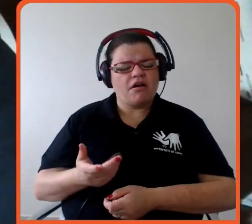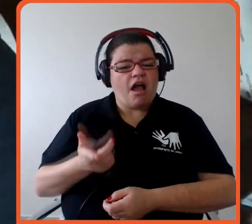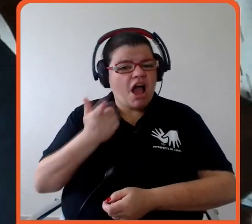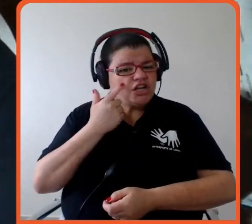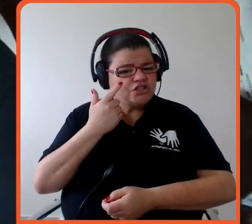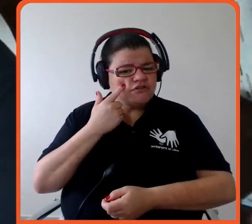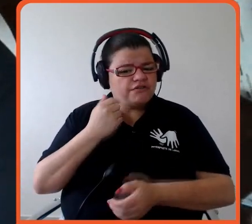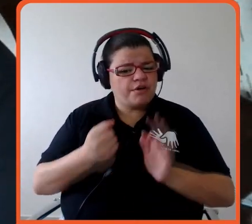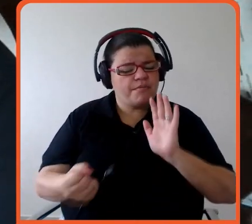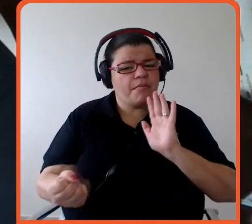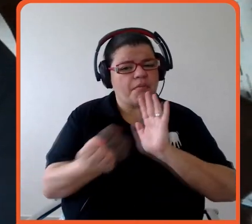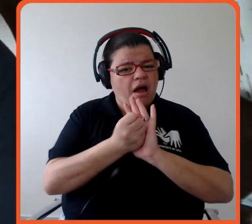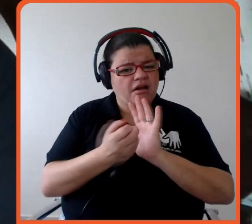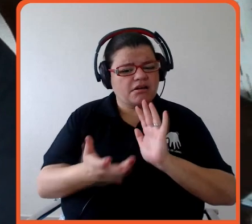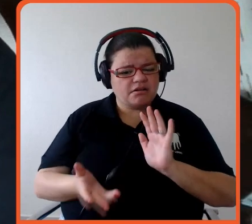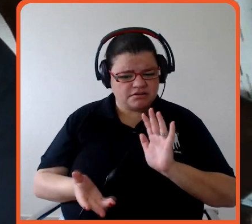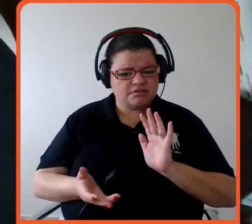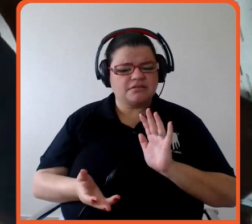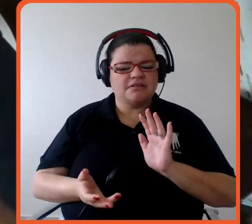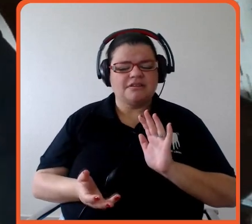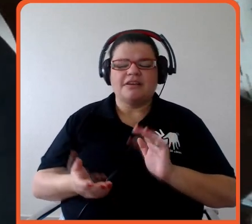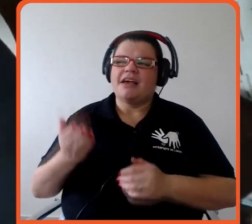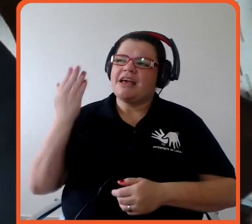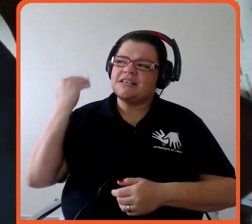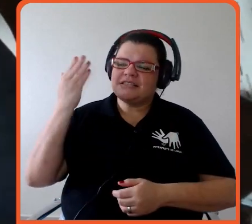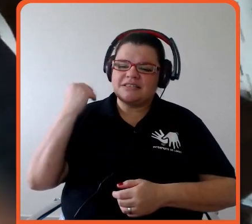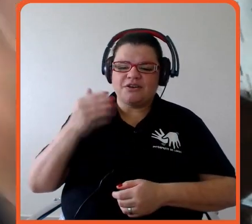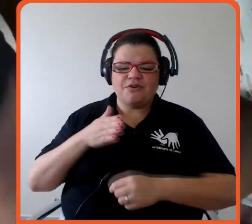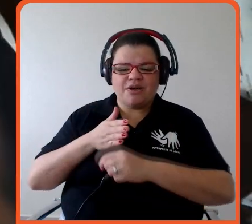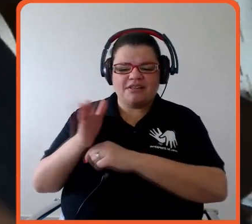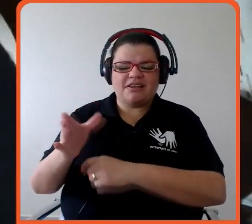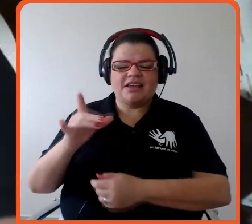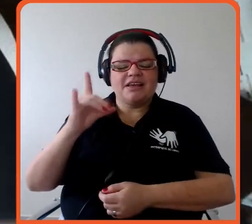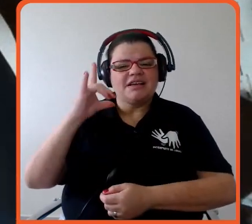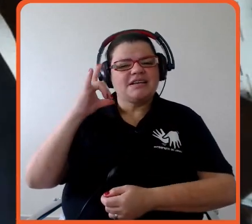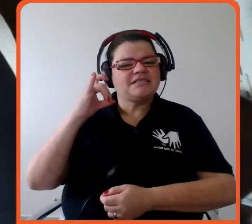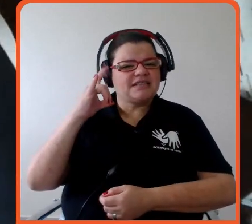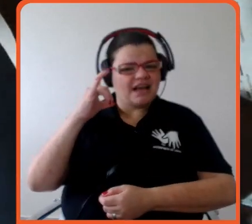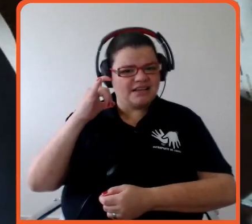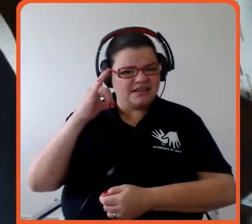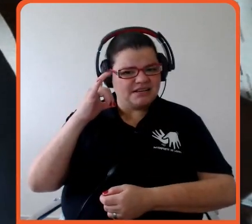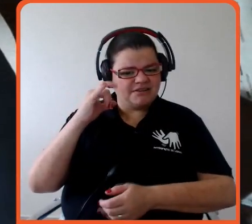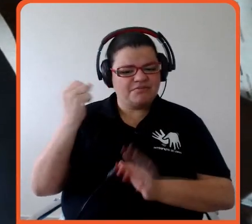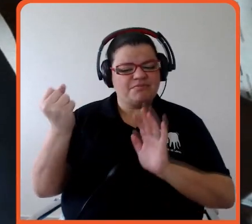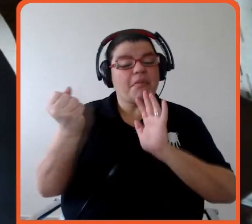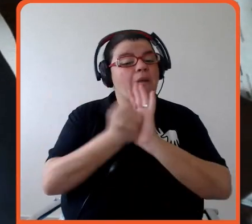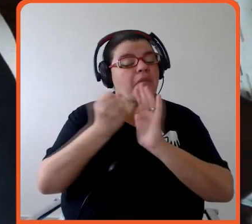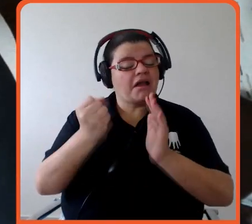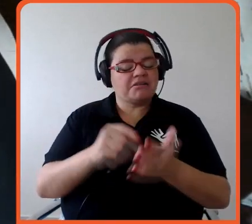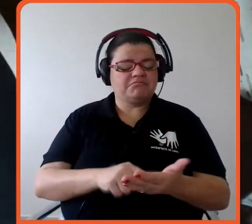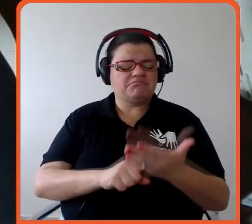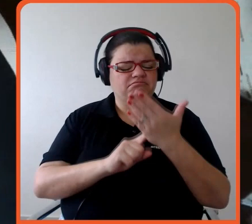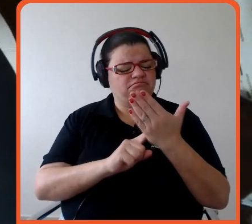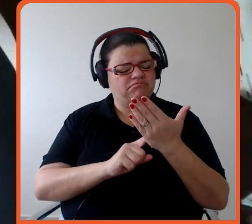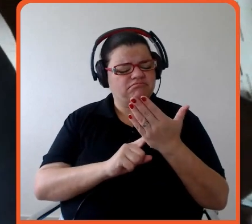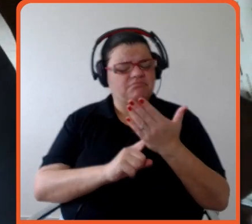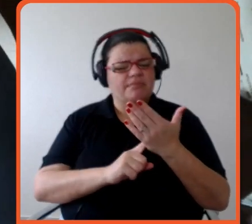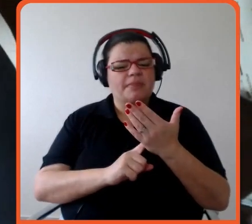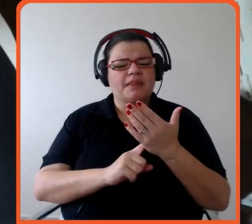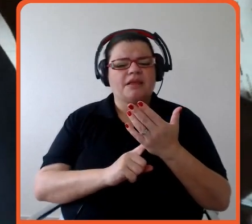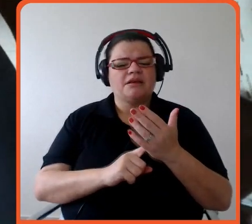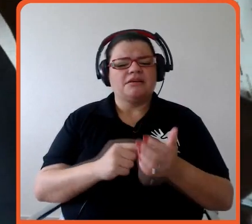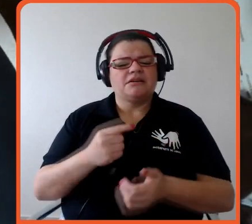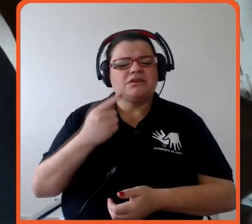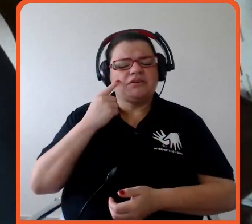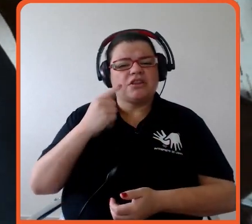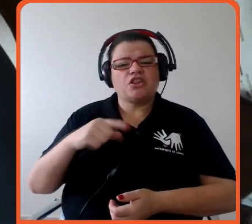esses tempos eu entrei no Instagram de uma marca que apareceu lá e tinha aquela marca falando assim olha nós temos o